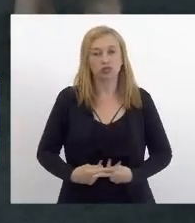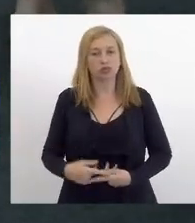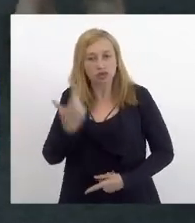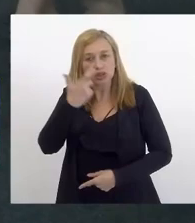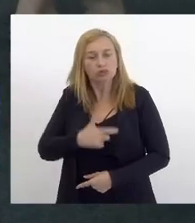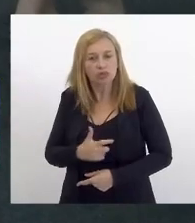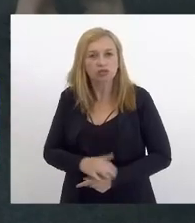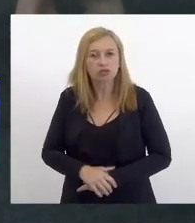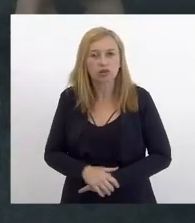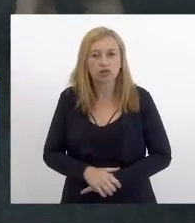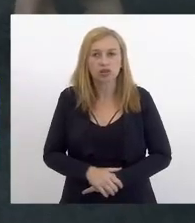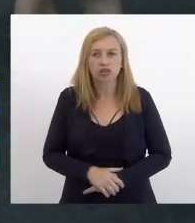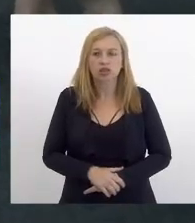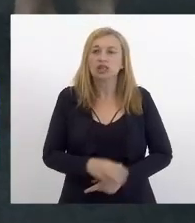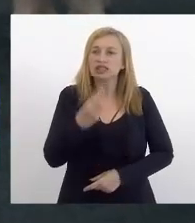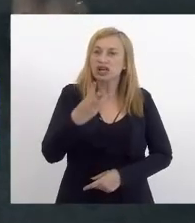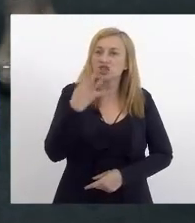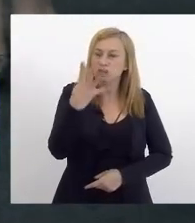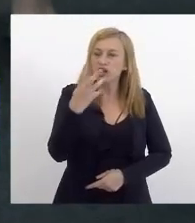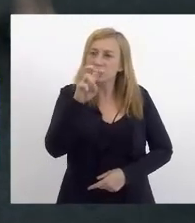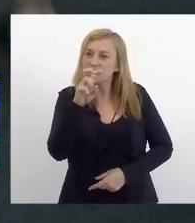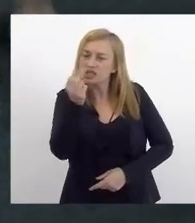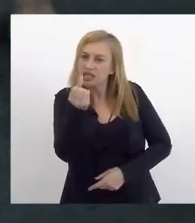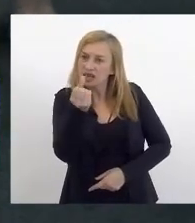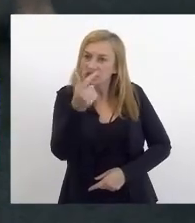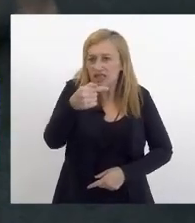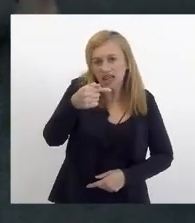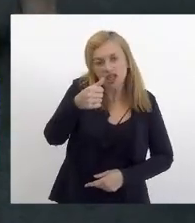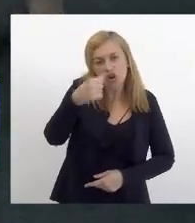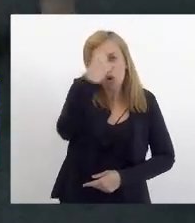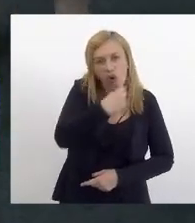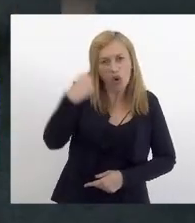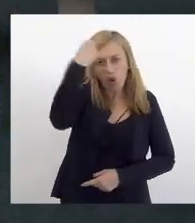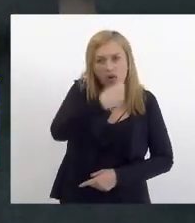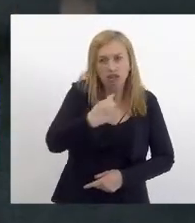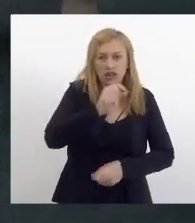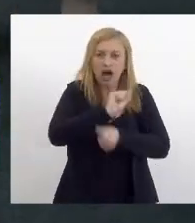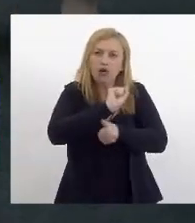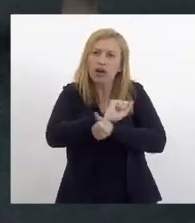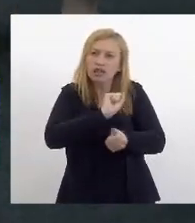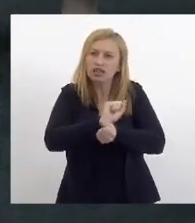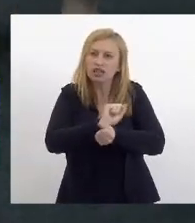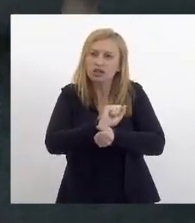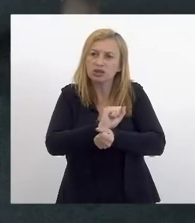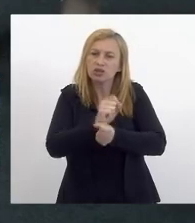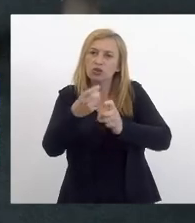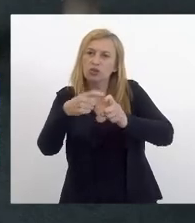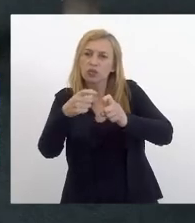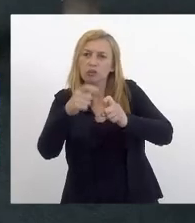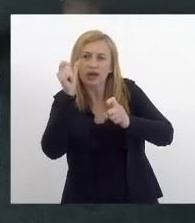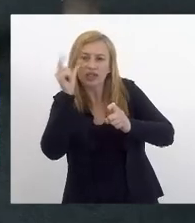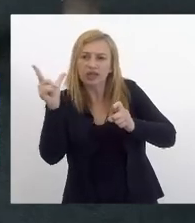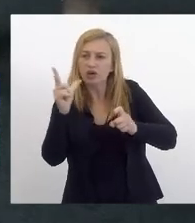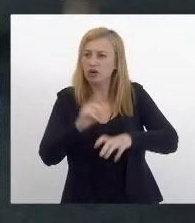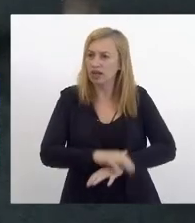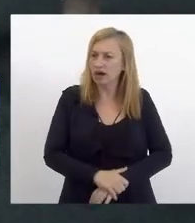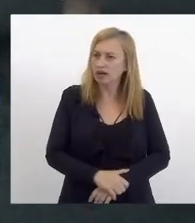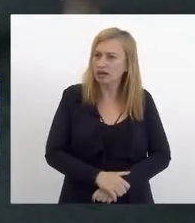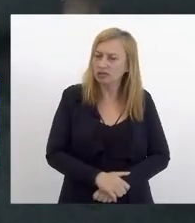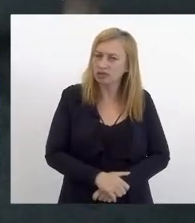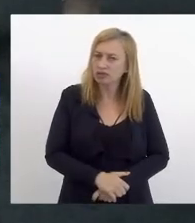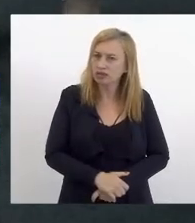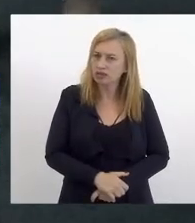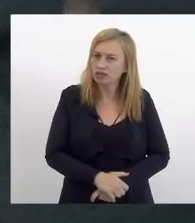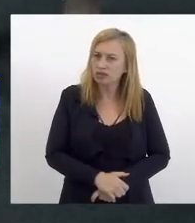qualquer ser humano ficar 3, 4, 5, 6, 7 horas esperando um atendimento emergencial deputado Anderson